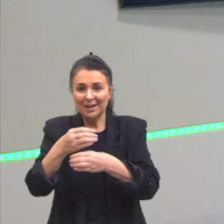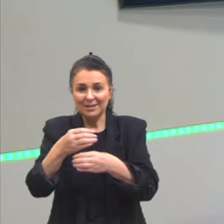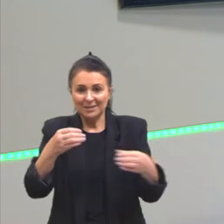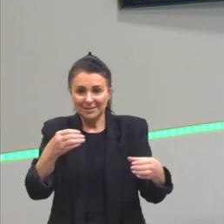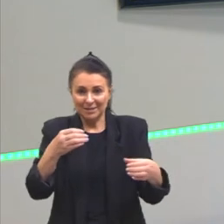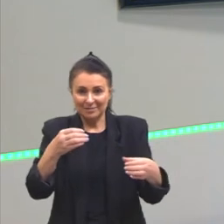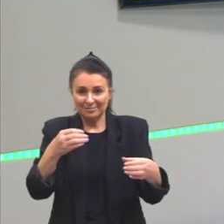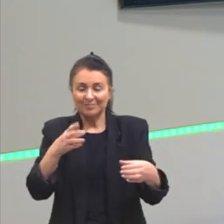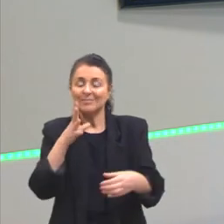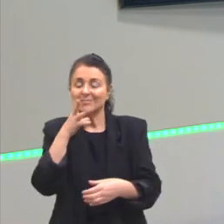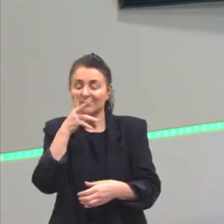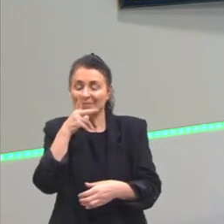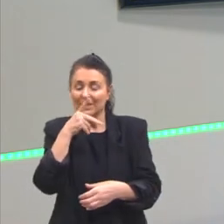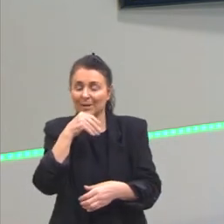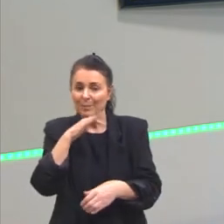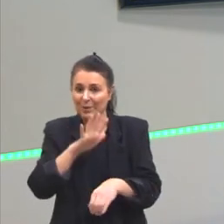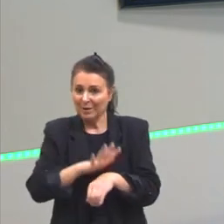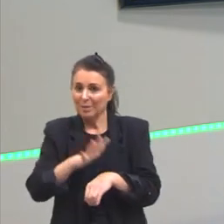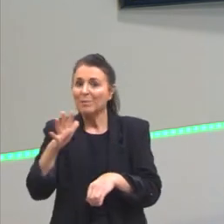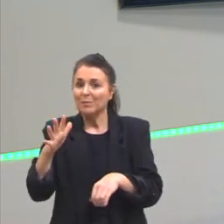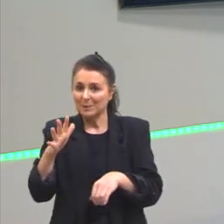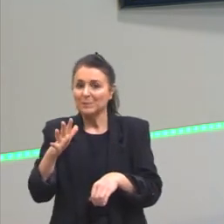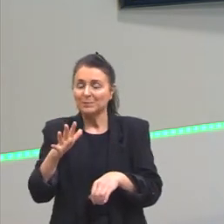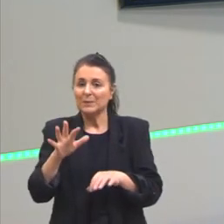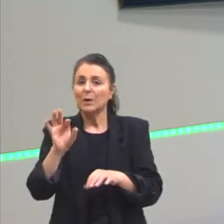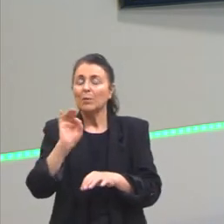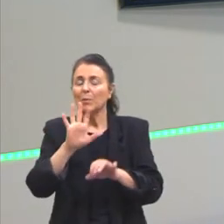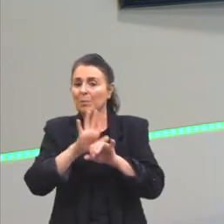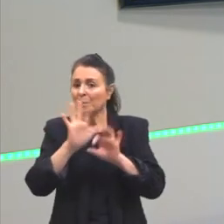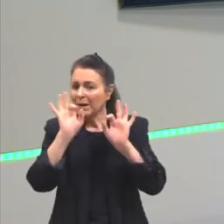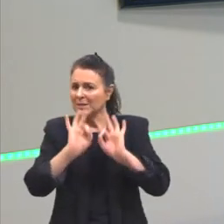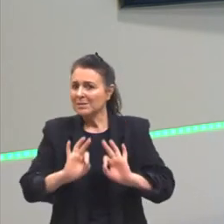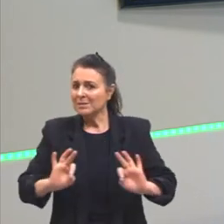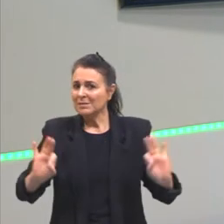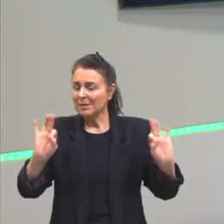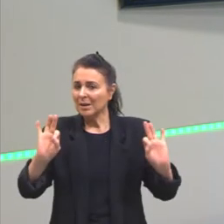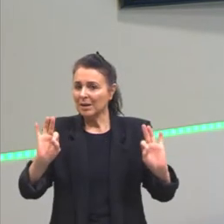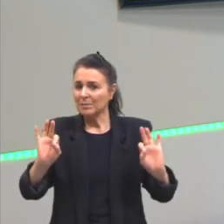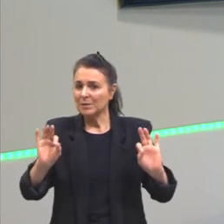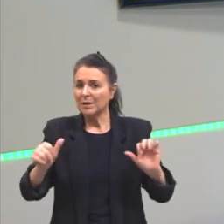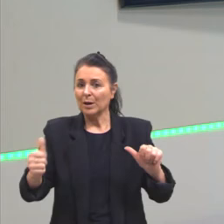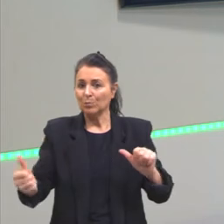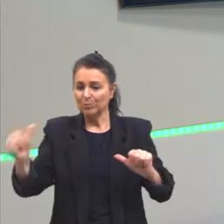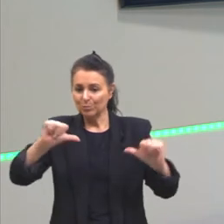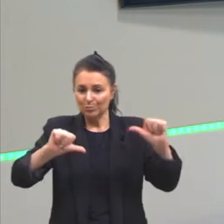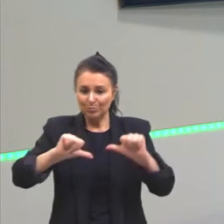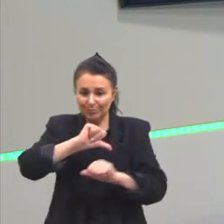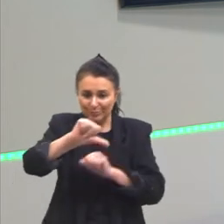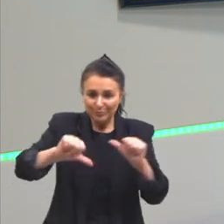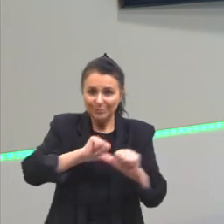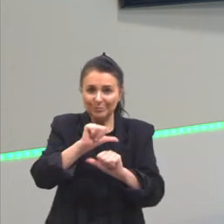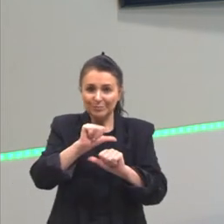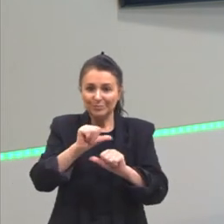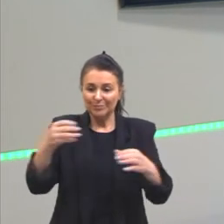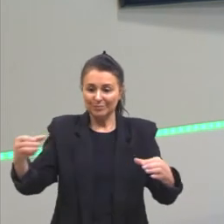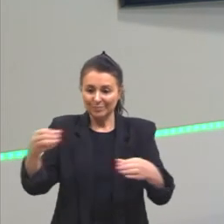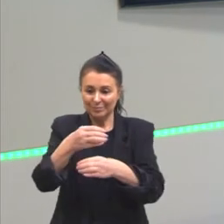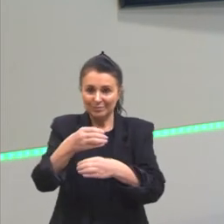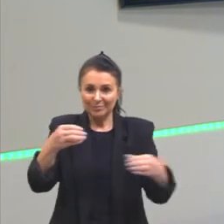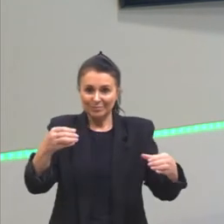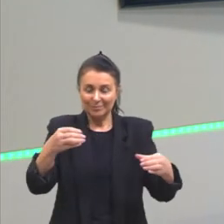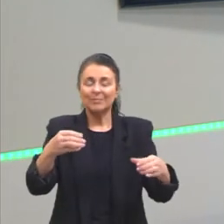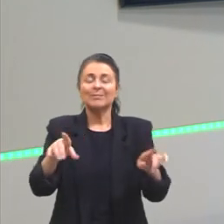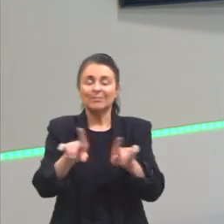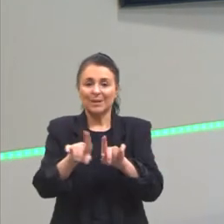mais lenta. Então reagentes mais simples, com fórmula estrutural mais simples, tendem a reagir mais rápido.